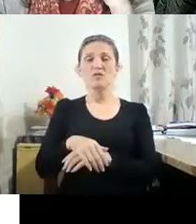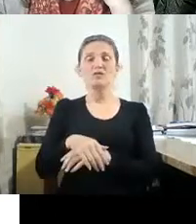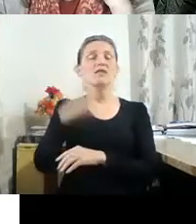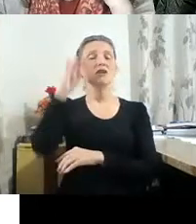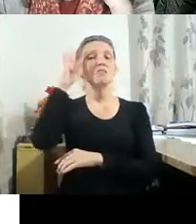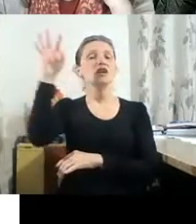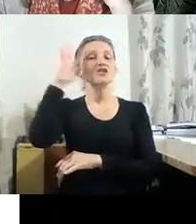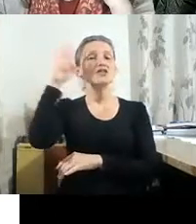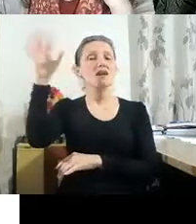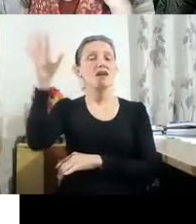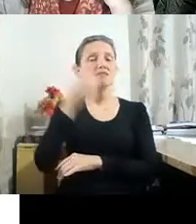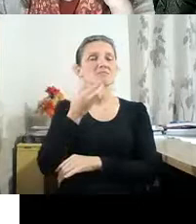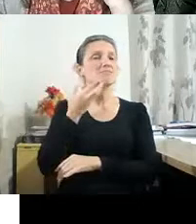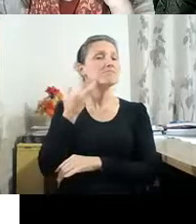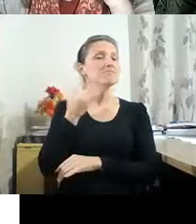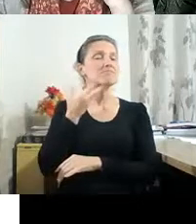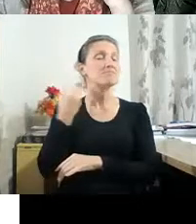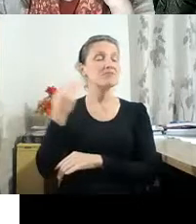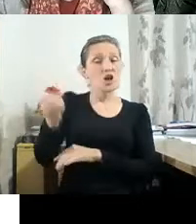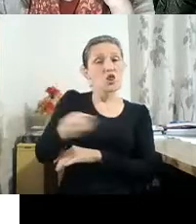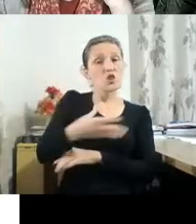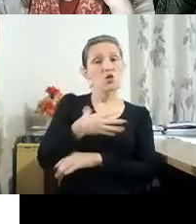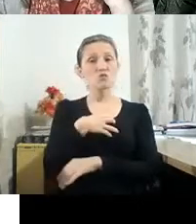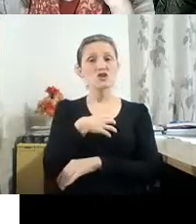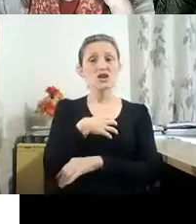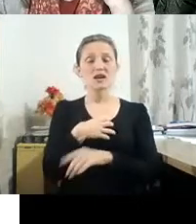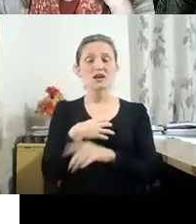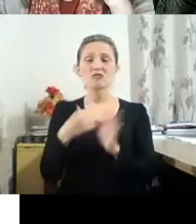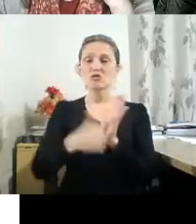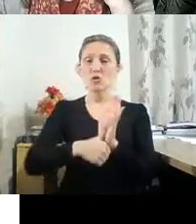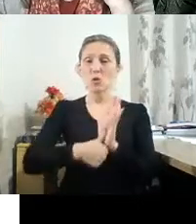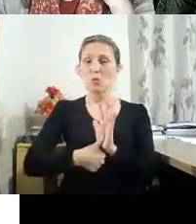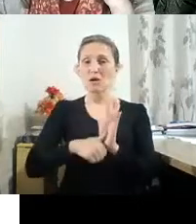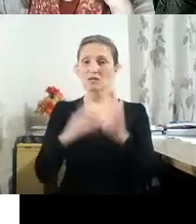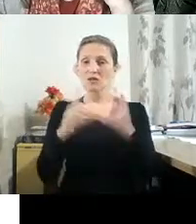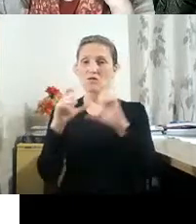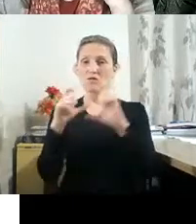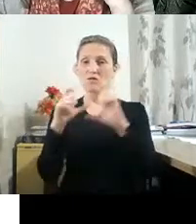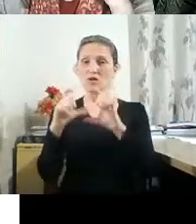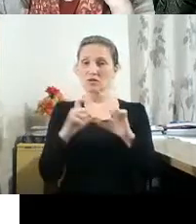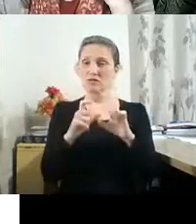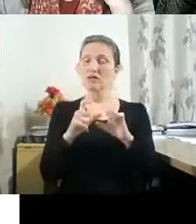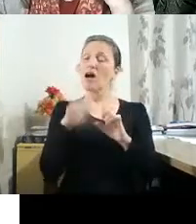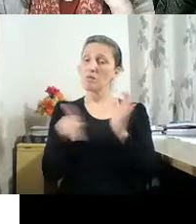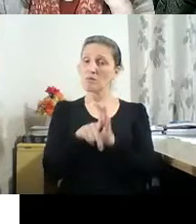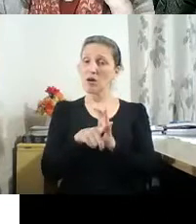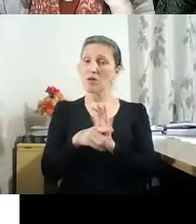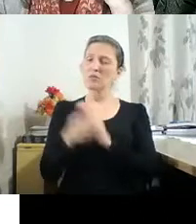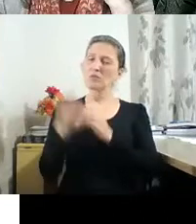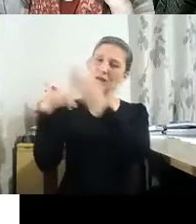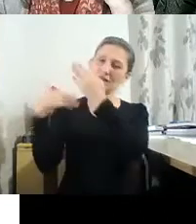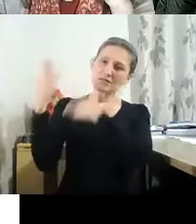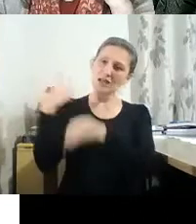que são novas formas da fotografia documental, isso estava lá no Boris nos anos 50,